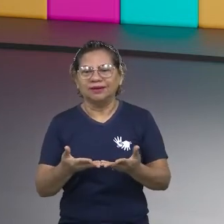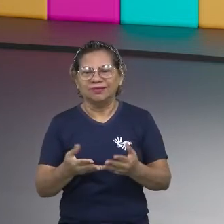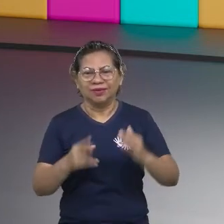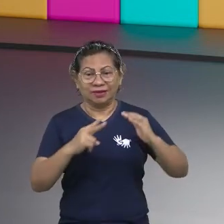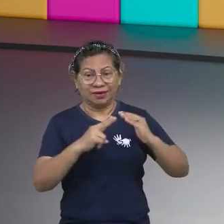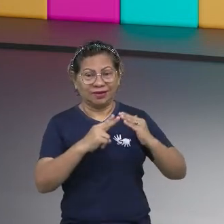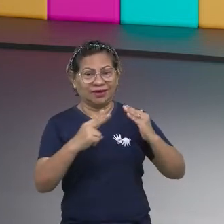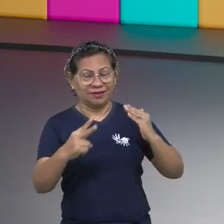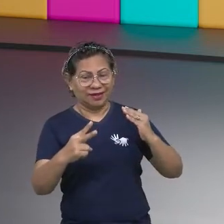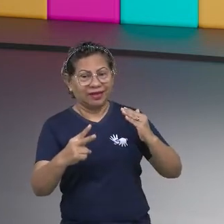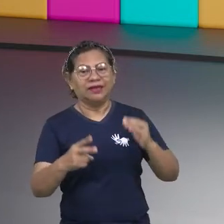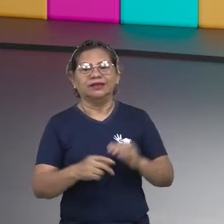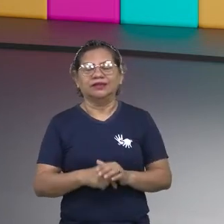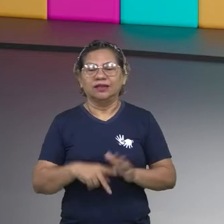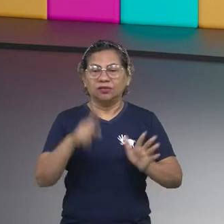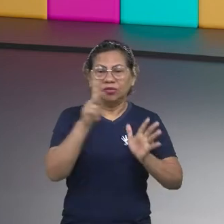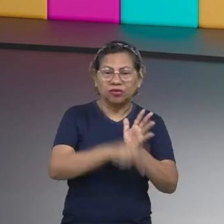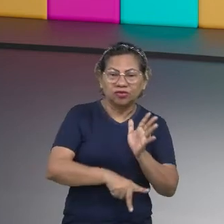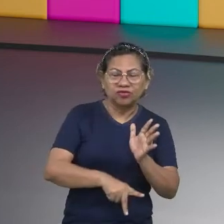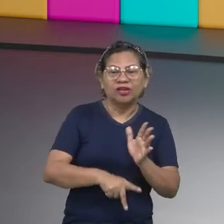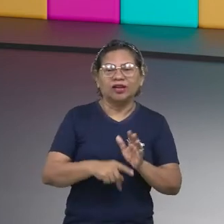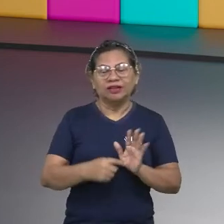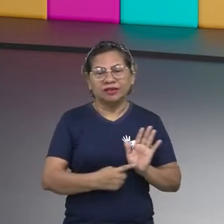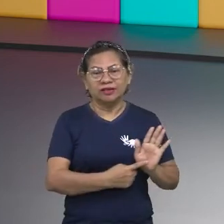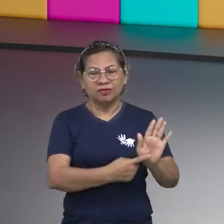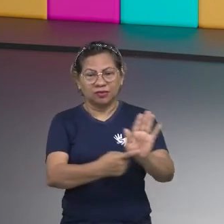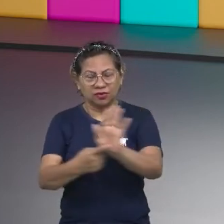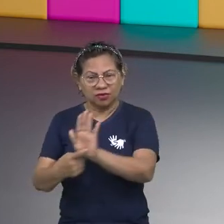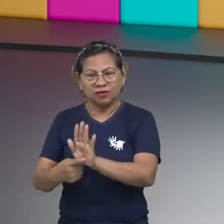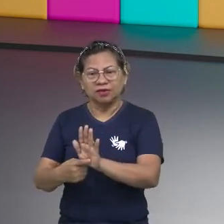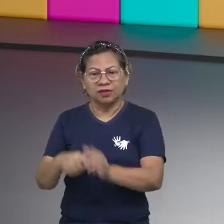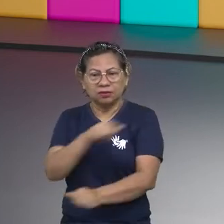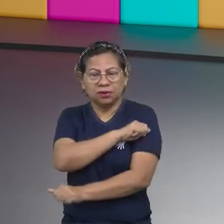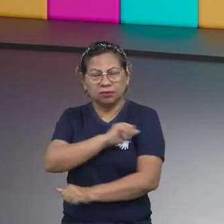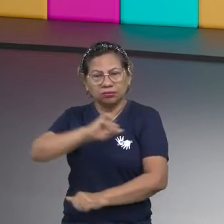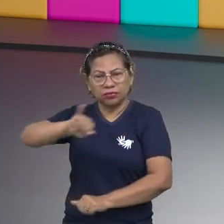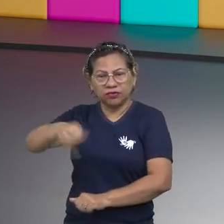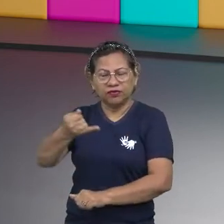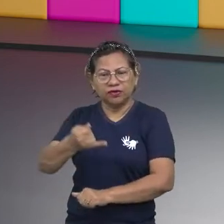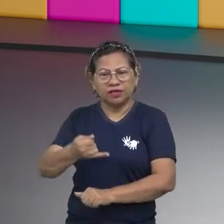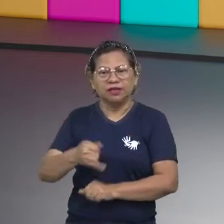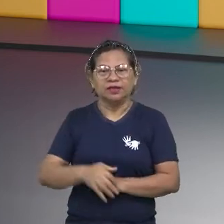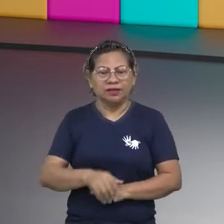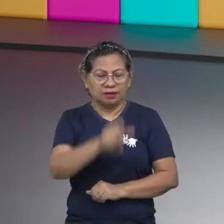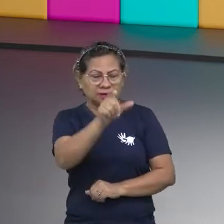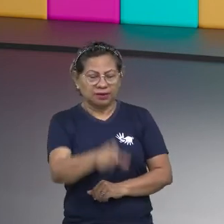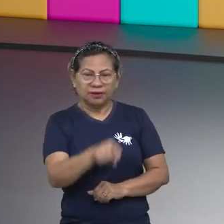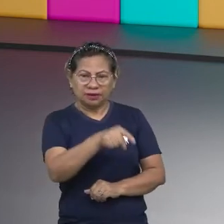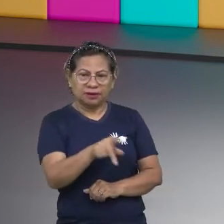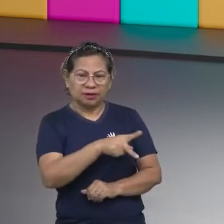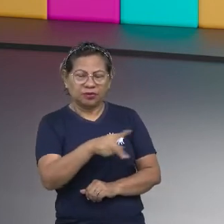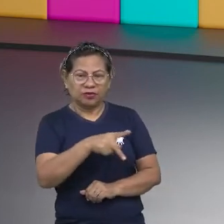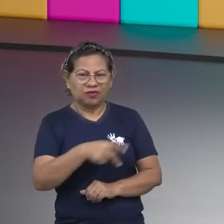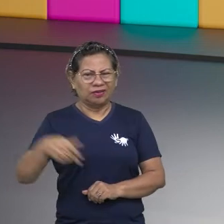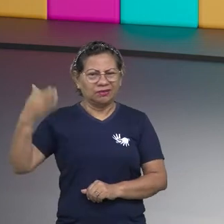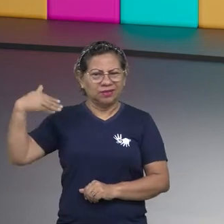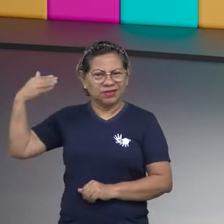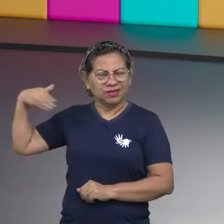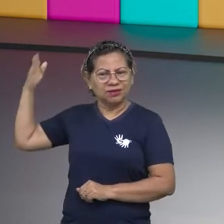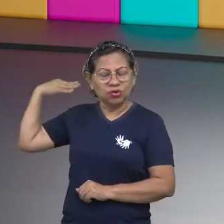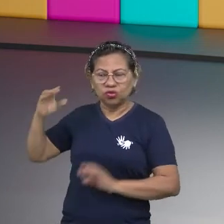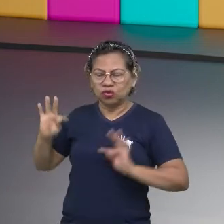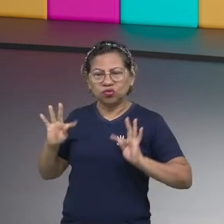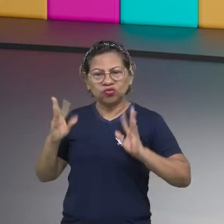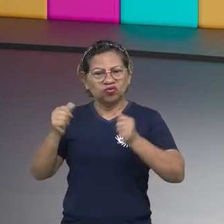passados aqui. Se os alunos aproveitassem... Ah, a minha época. Tudo era comprado.